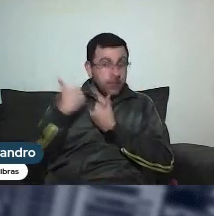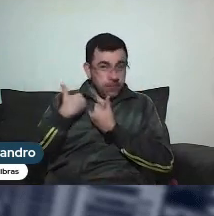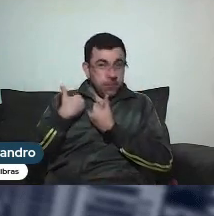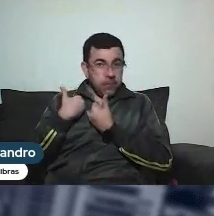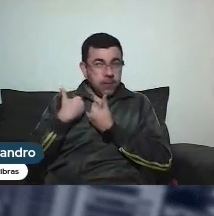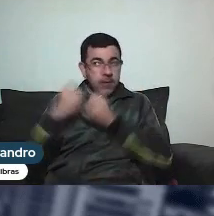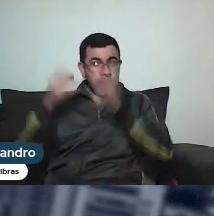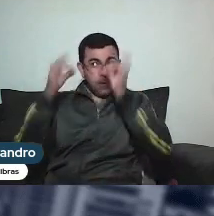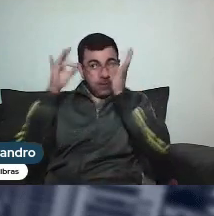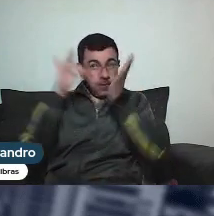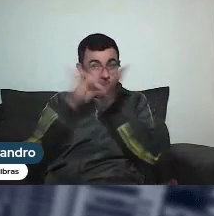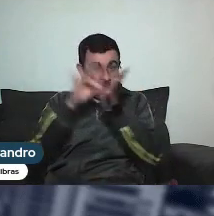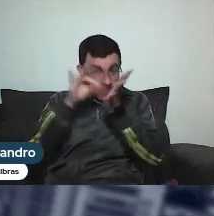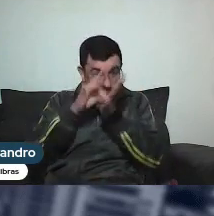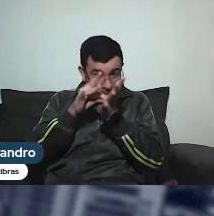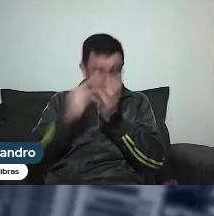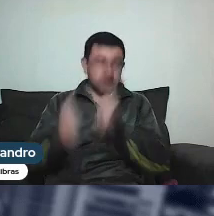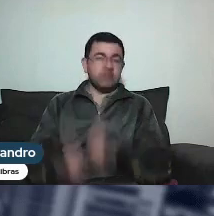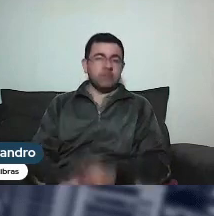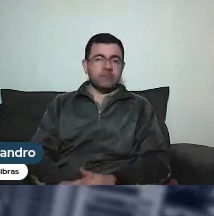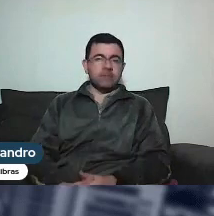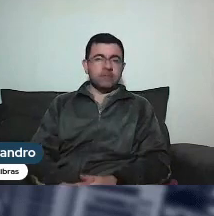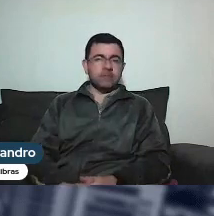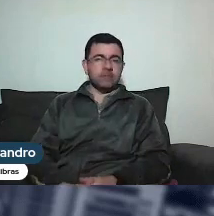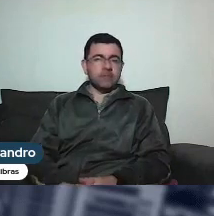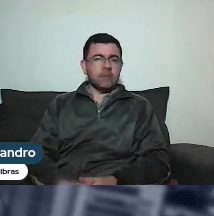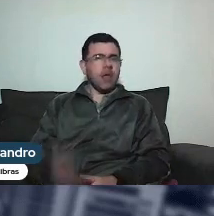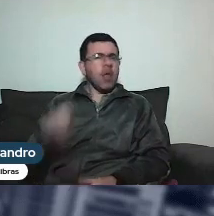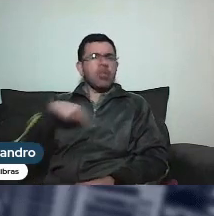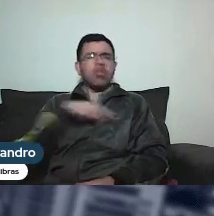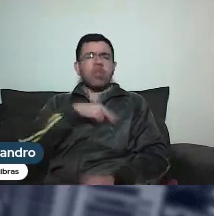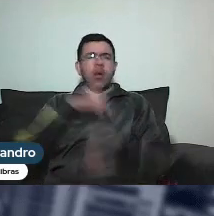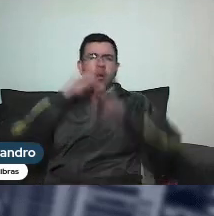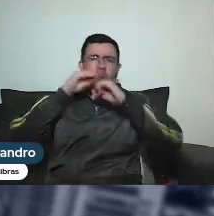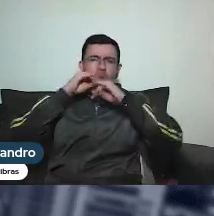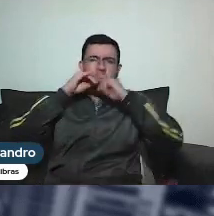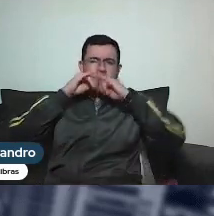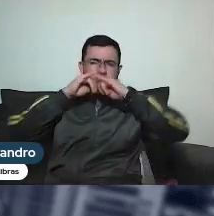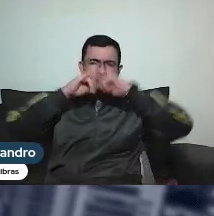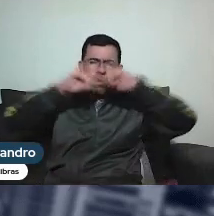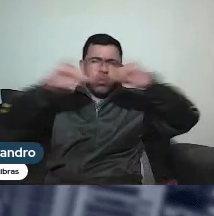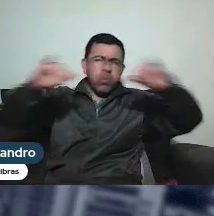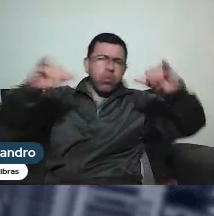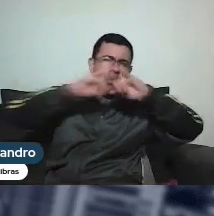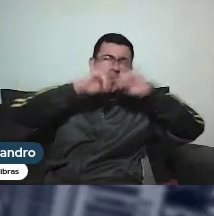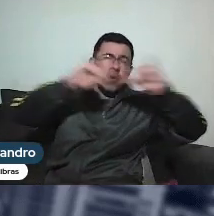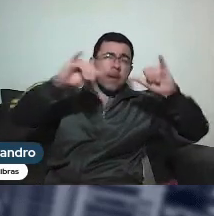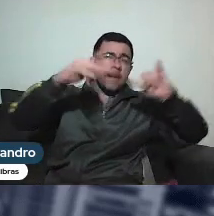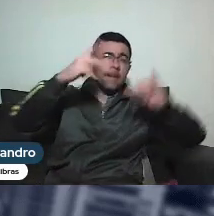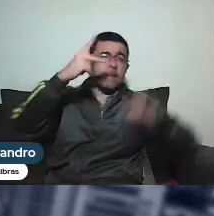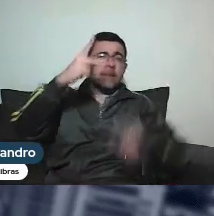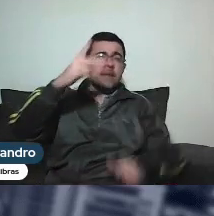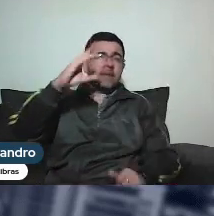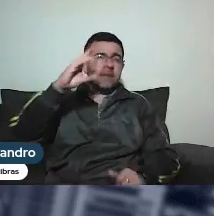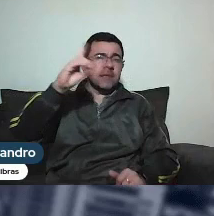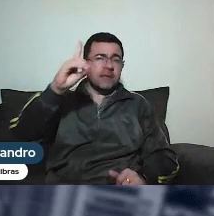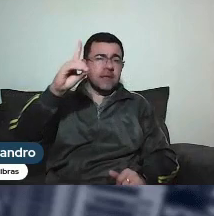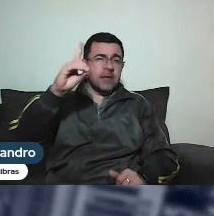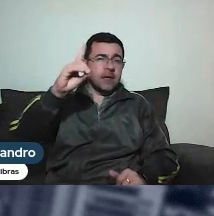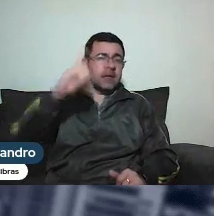e reais para serem divulgadas para toda a comunidade PCD. Ou seja, nós não damos informação